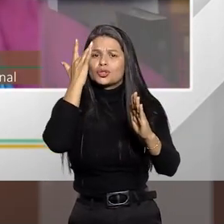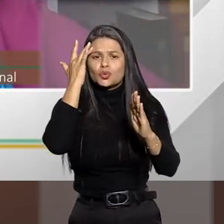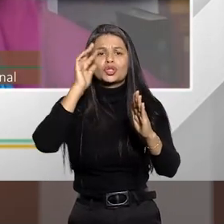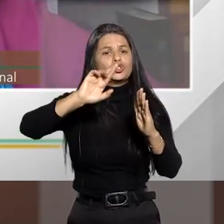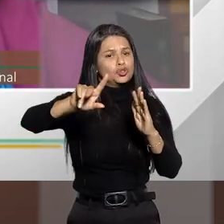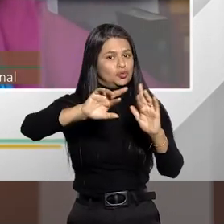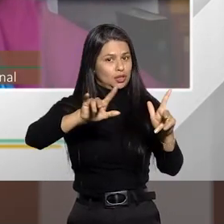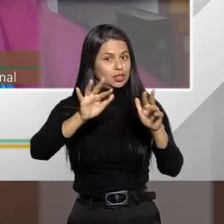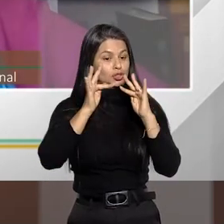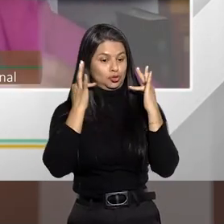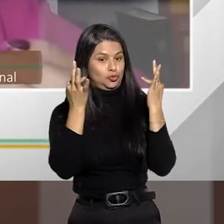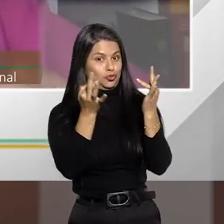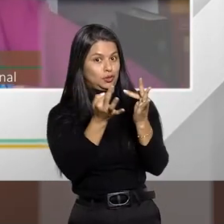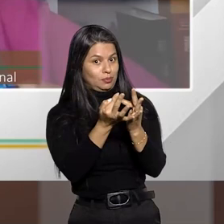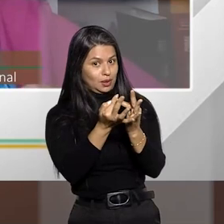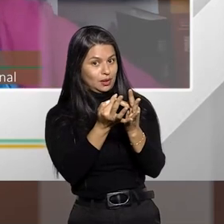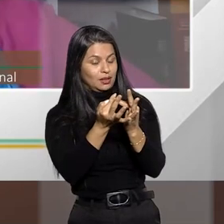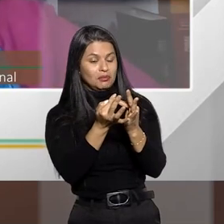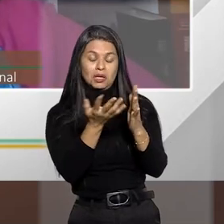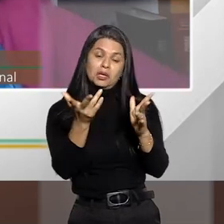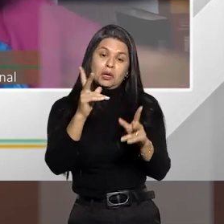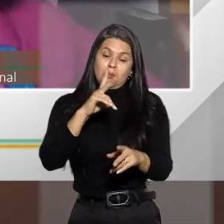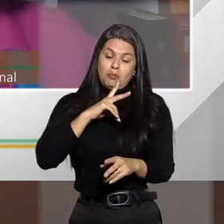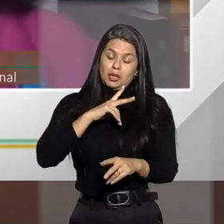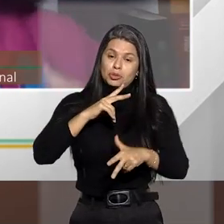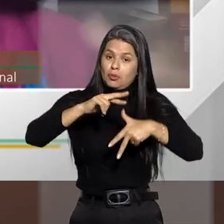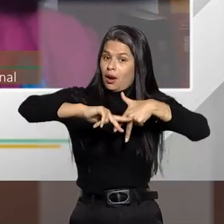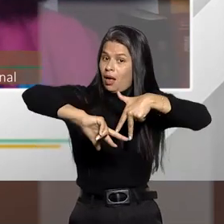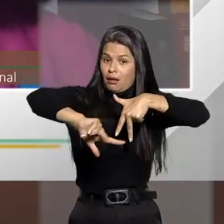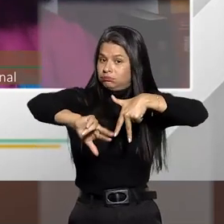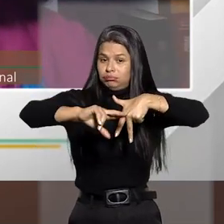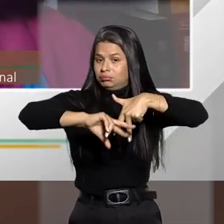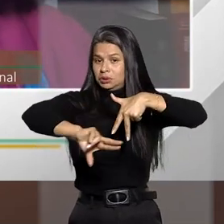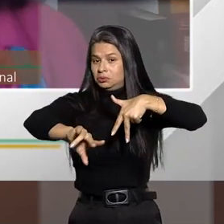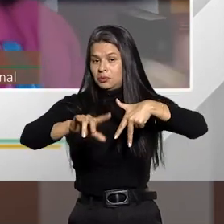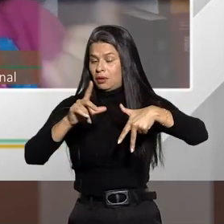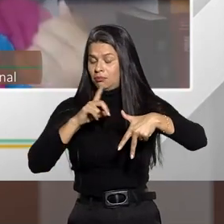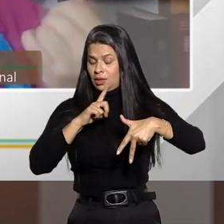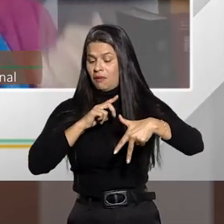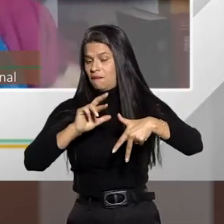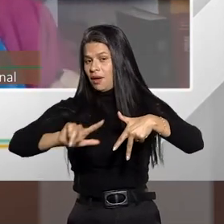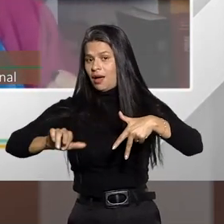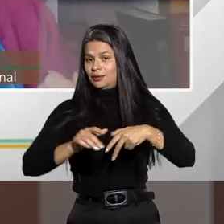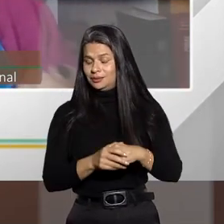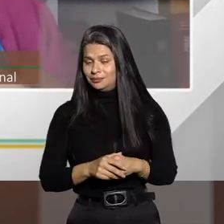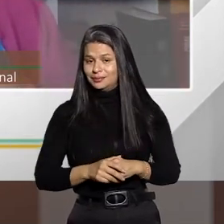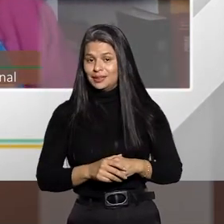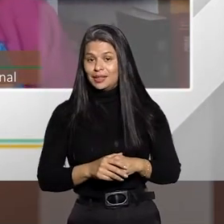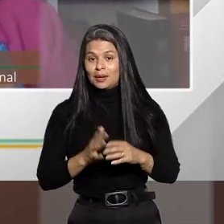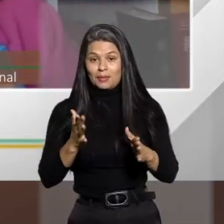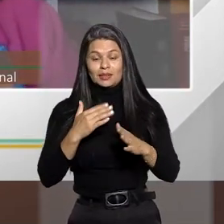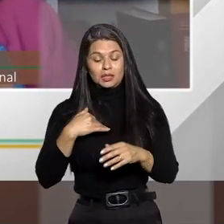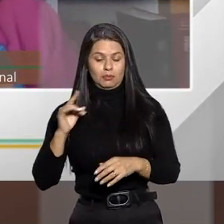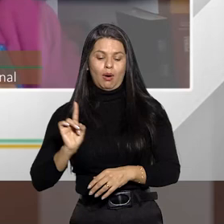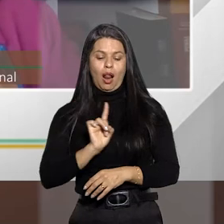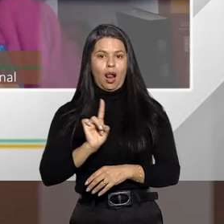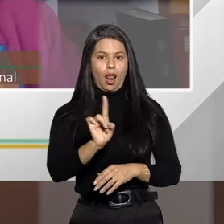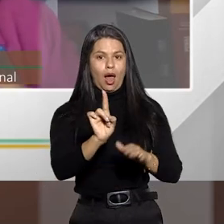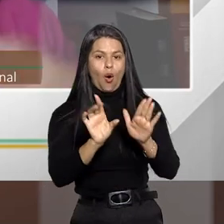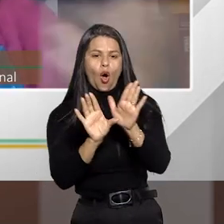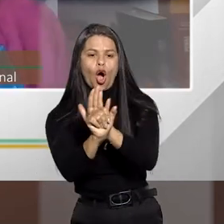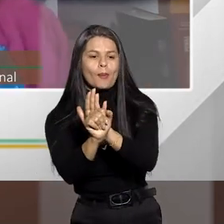mesma família com bens jurídicos individuais, pessoais. E o indivíduo acaba praticando